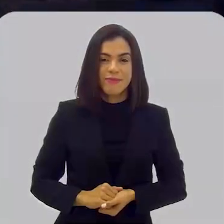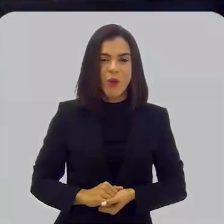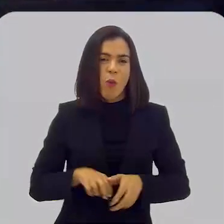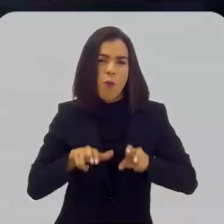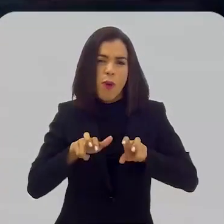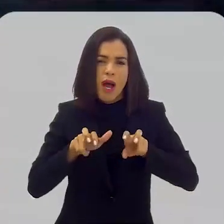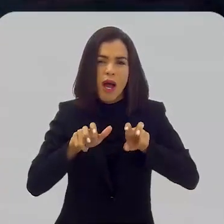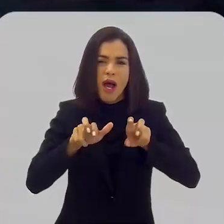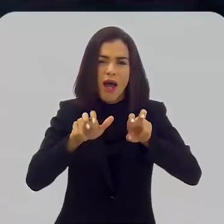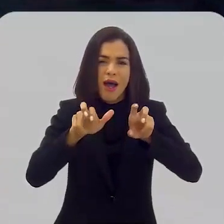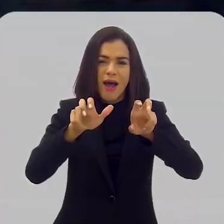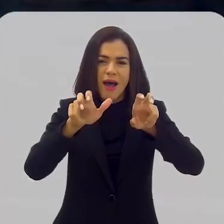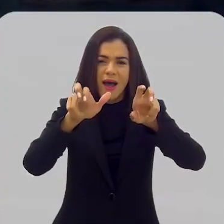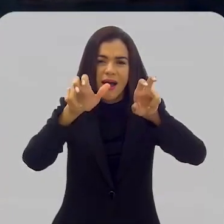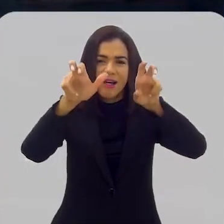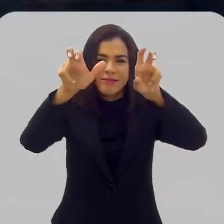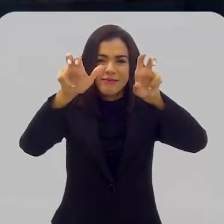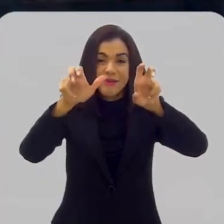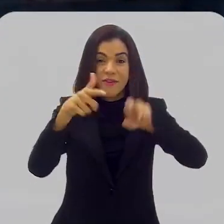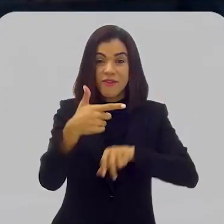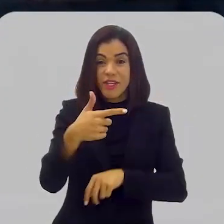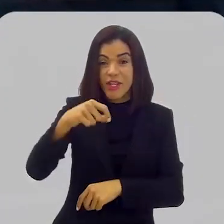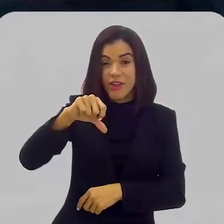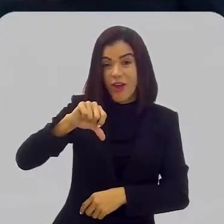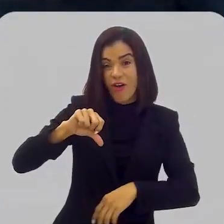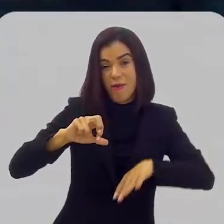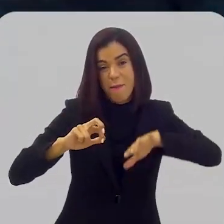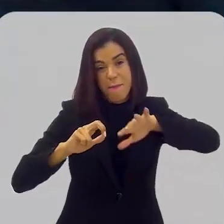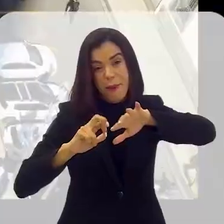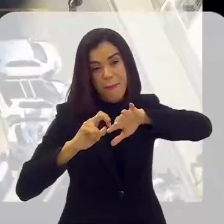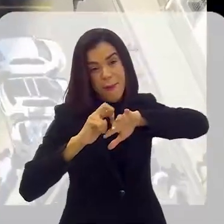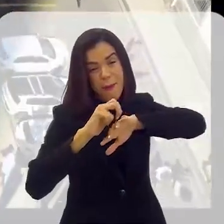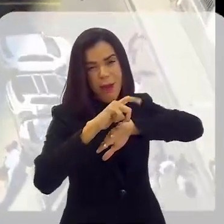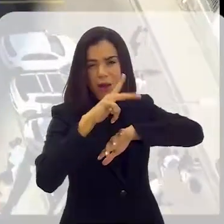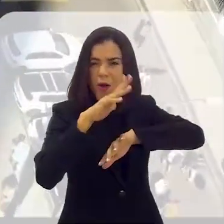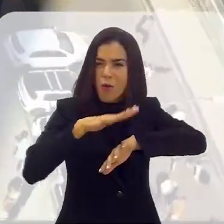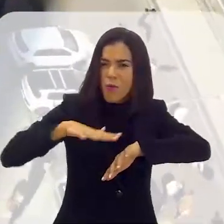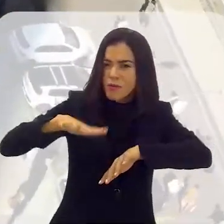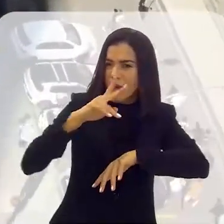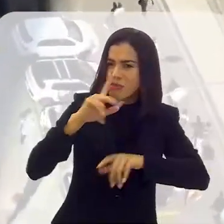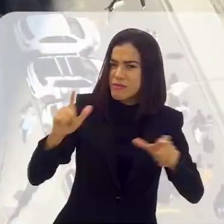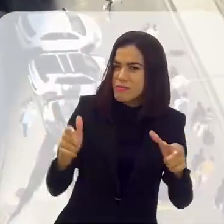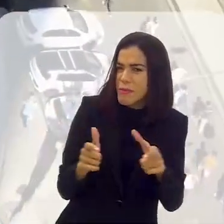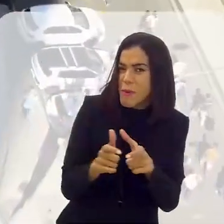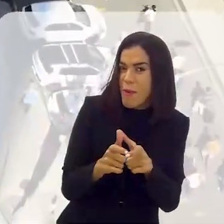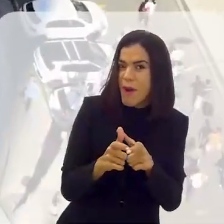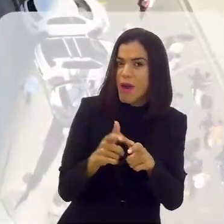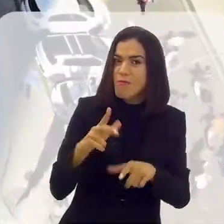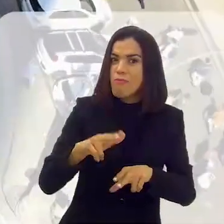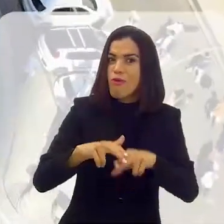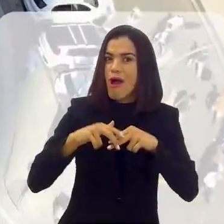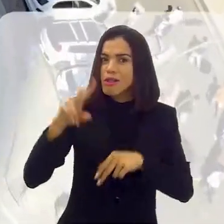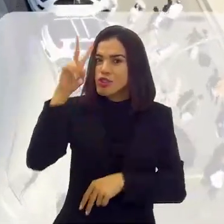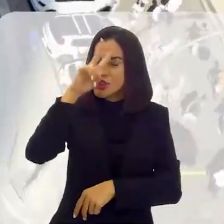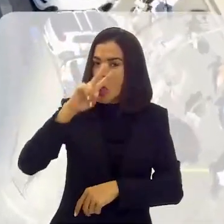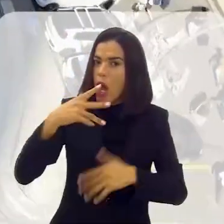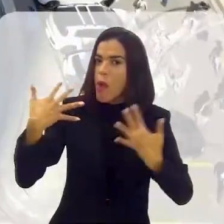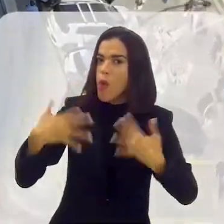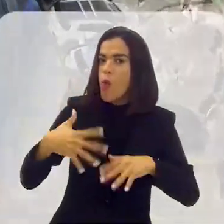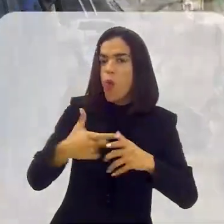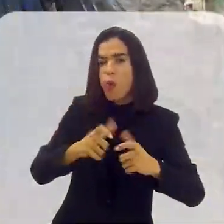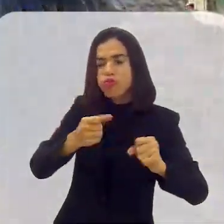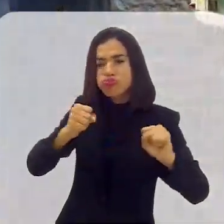repete! Uma escadaria e 29 degraus. Um espaço que parece pequeno para a grandiosidade